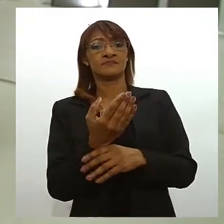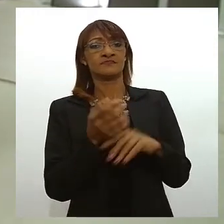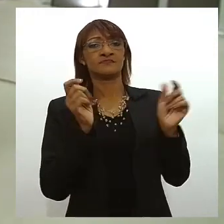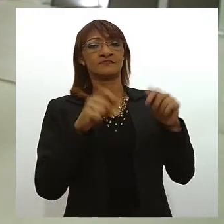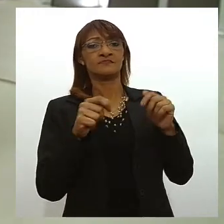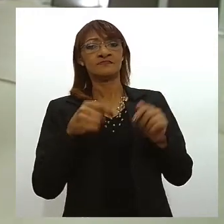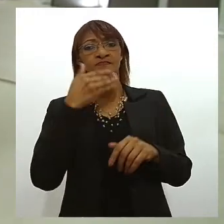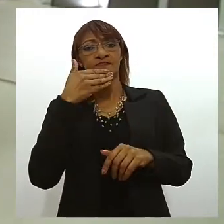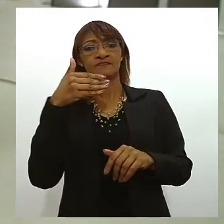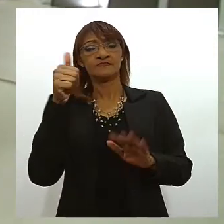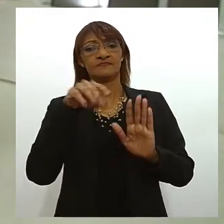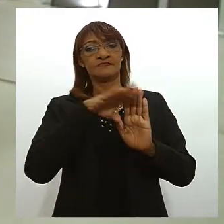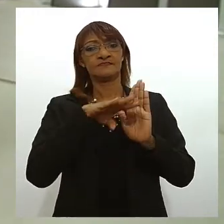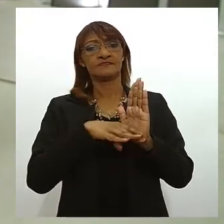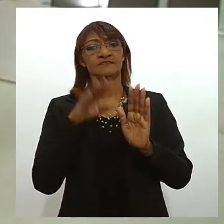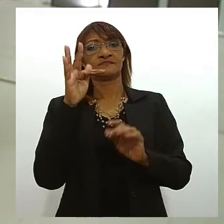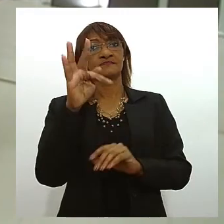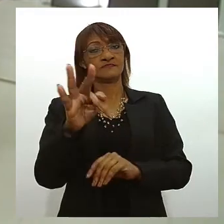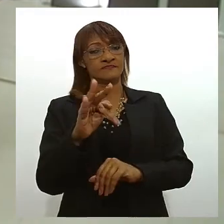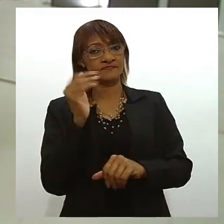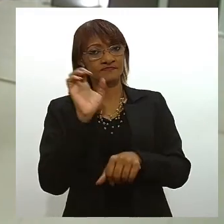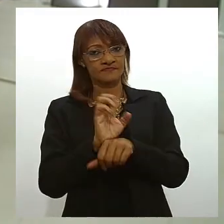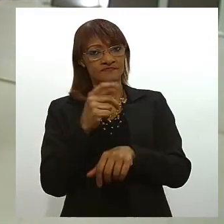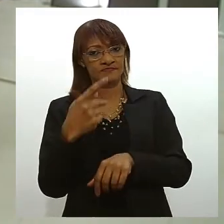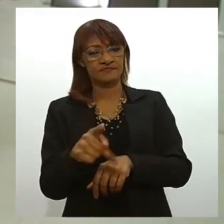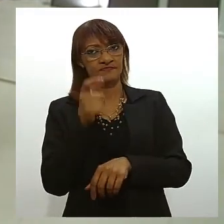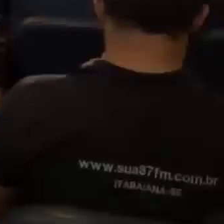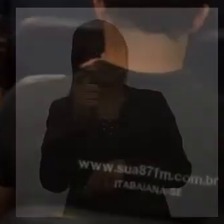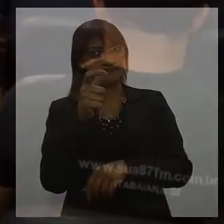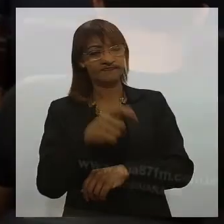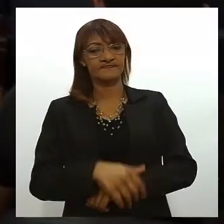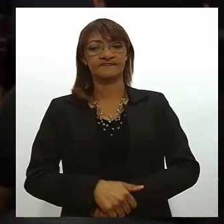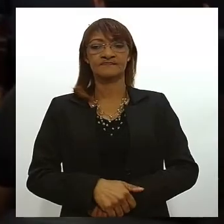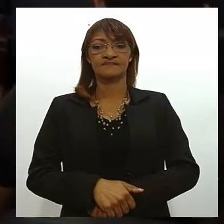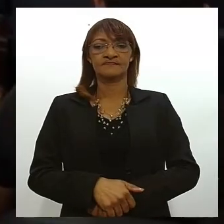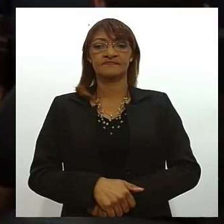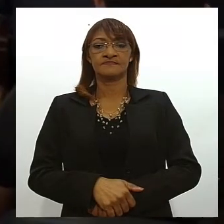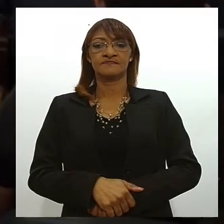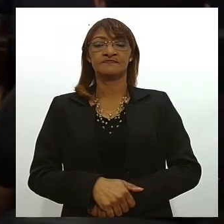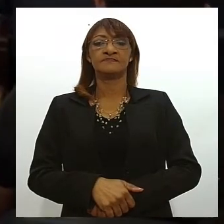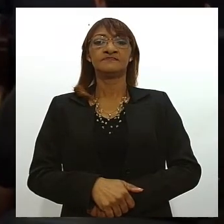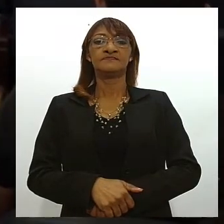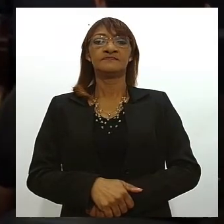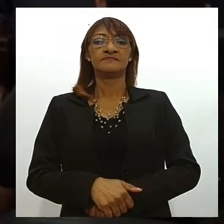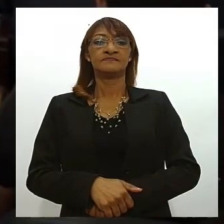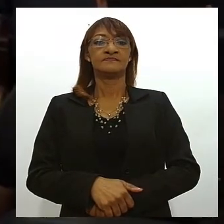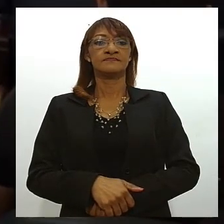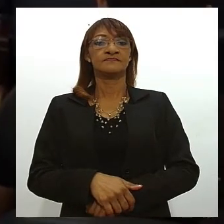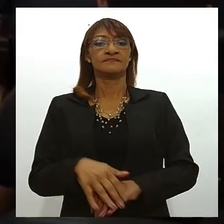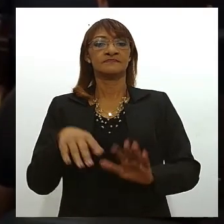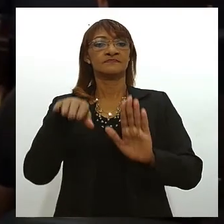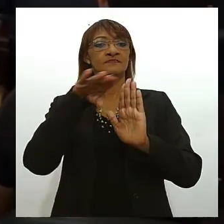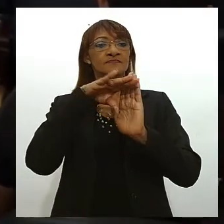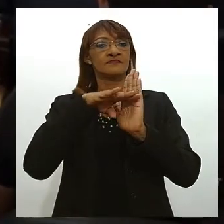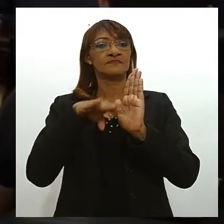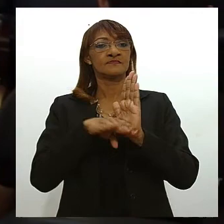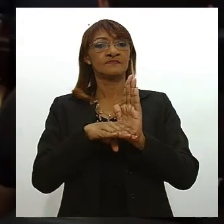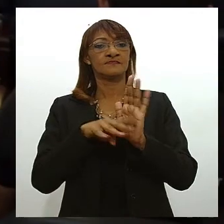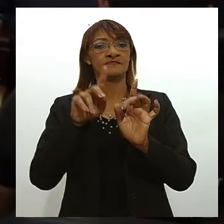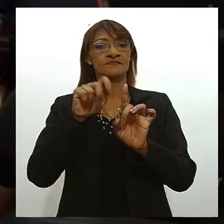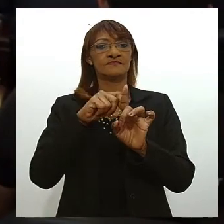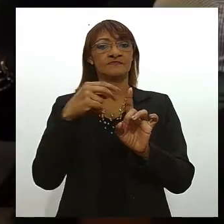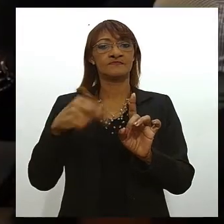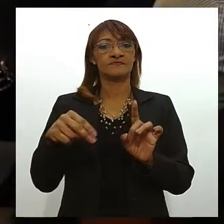melhor planejamento do futuro do nosso estado acompanhe do início do plano em novembro de 2019